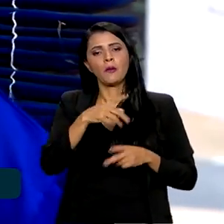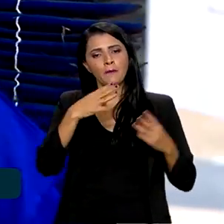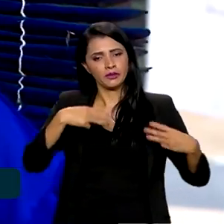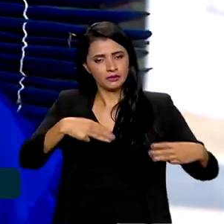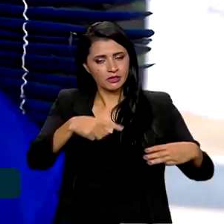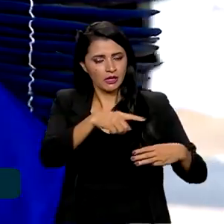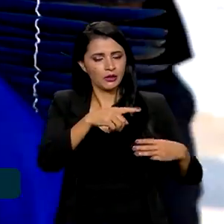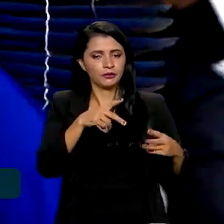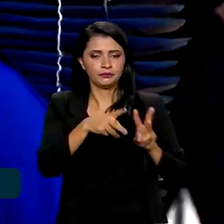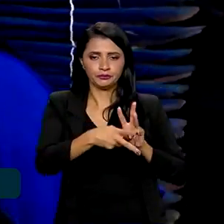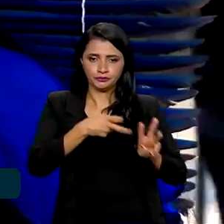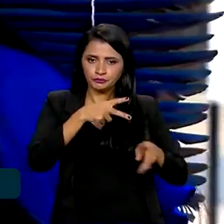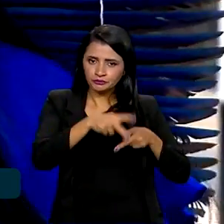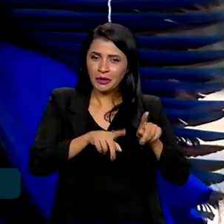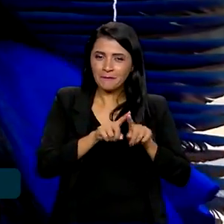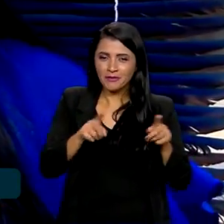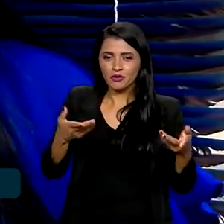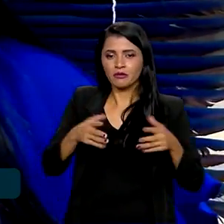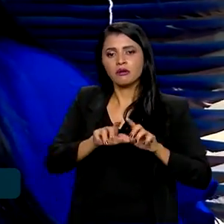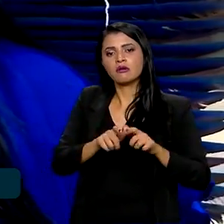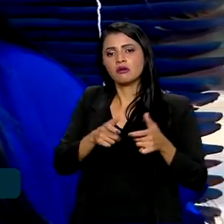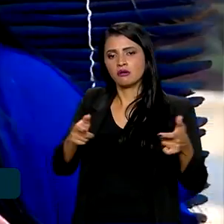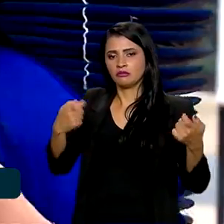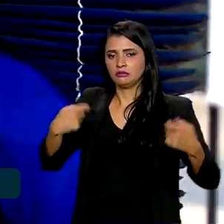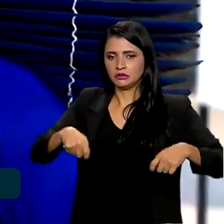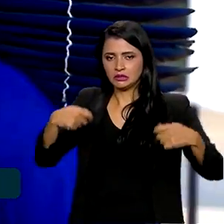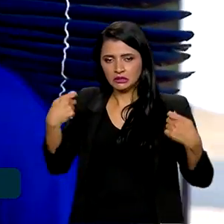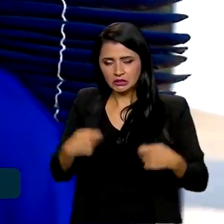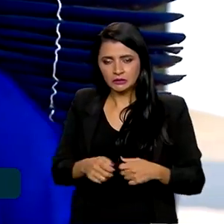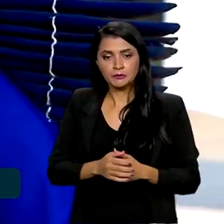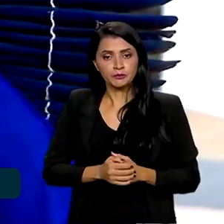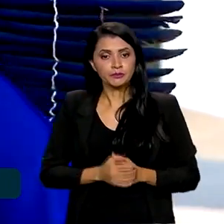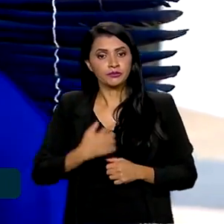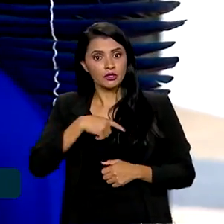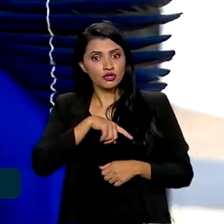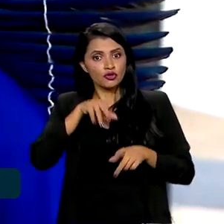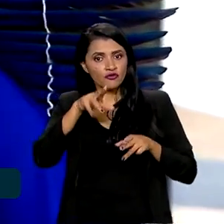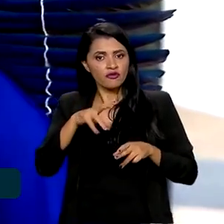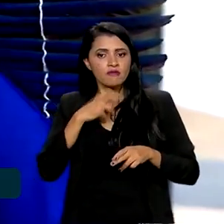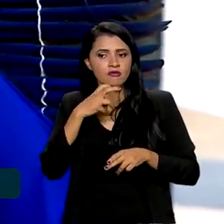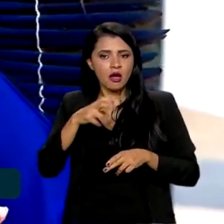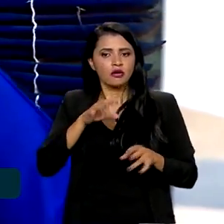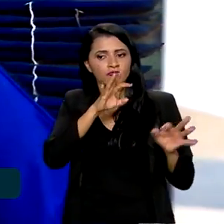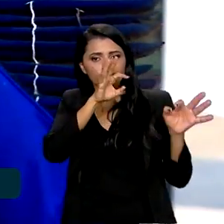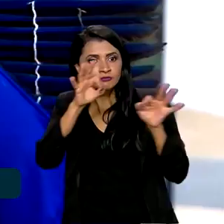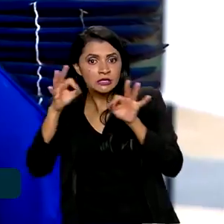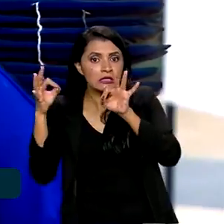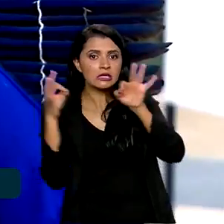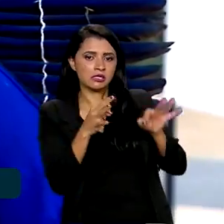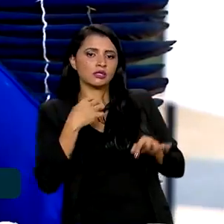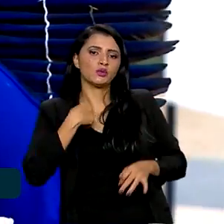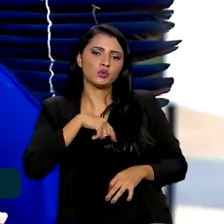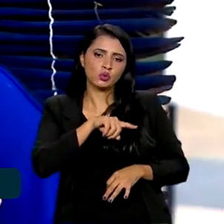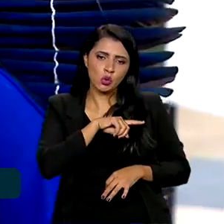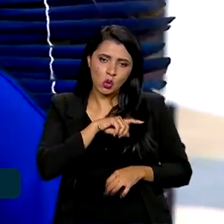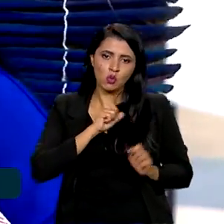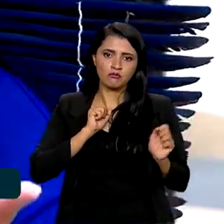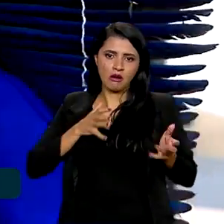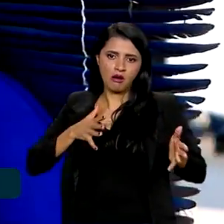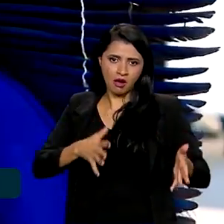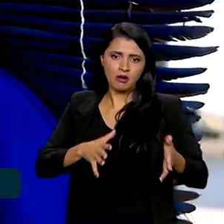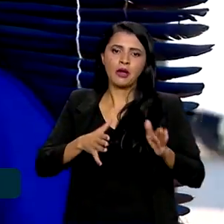agora nós precisamos ampliar, né? E que nossas vozes, de fato, sejam ouvidas e que as